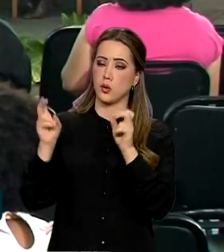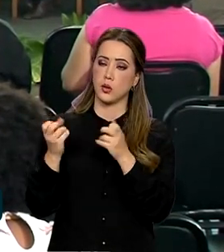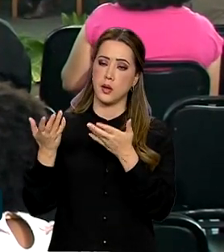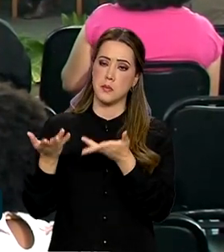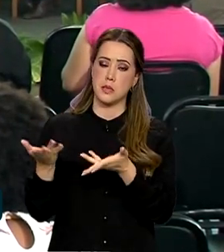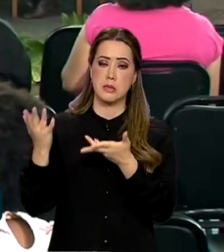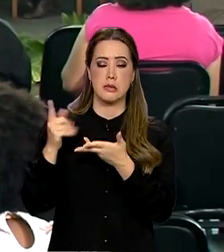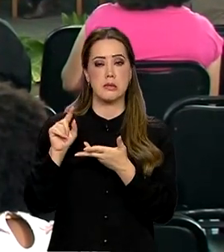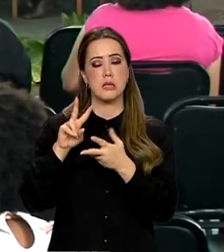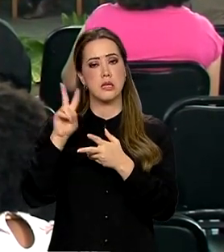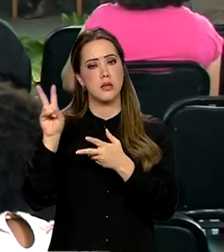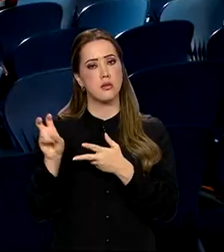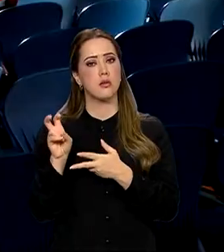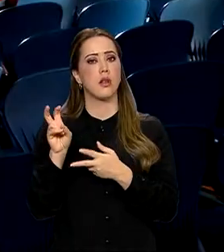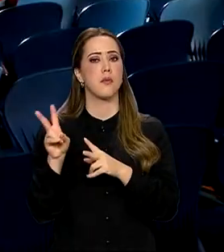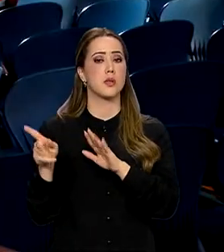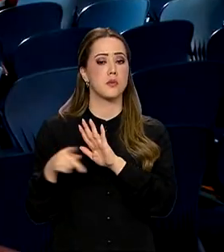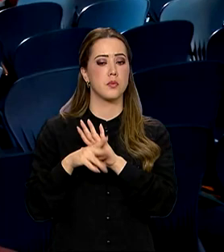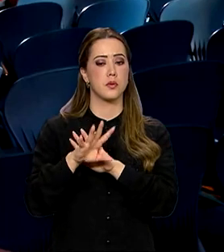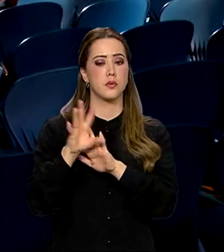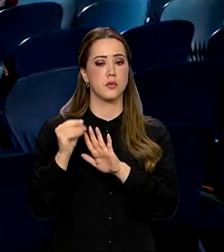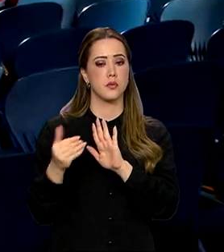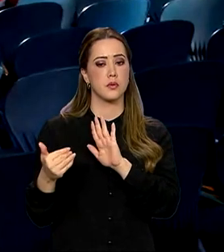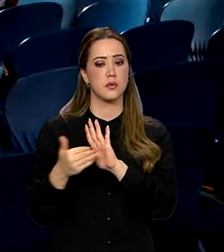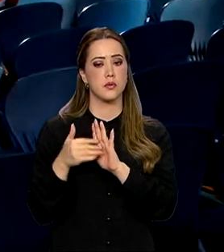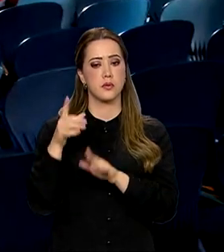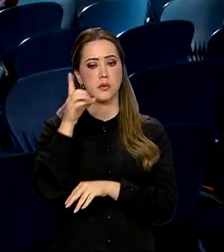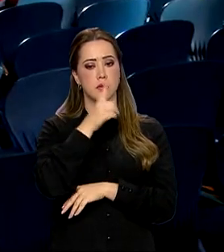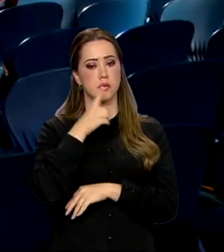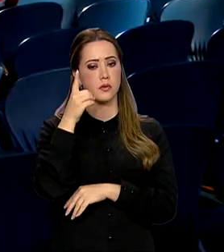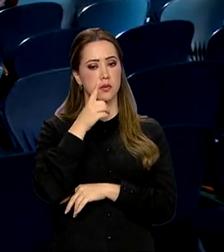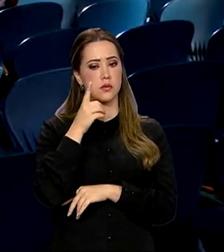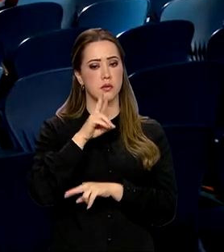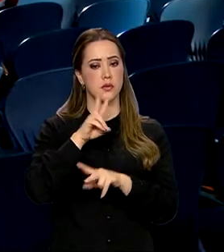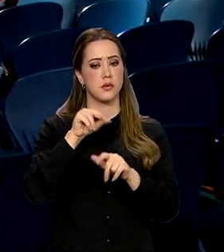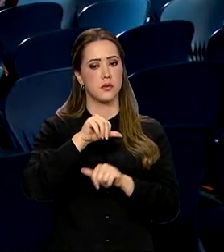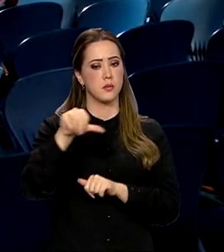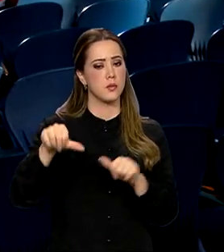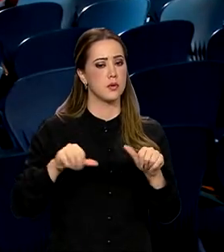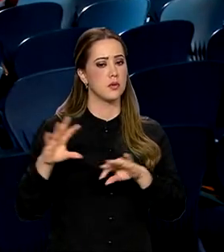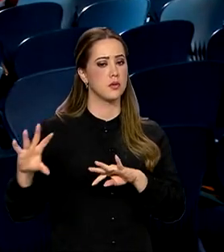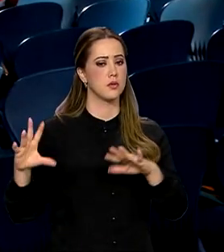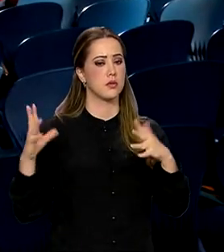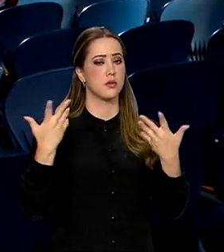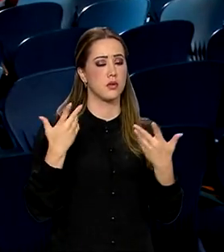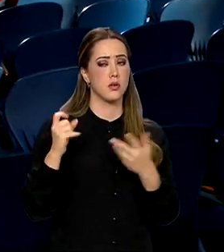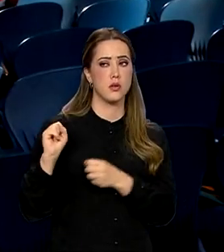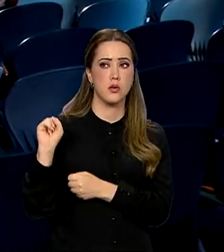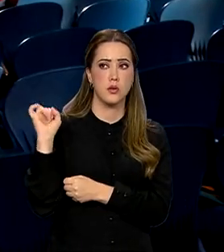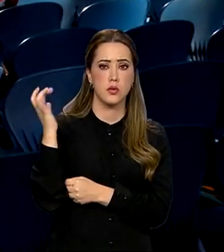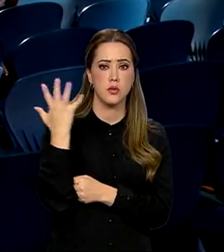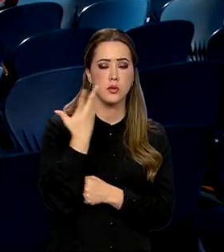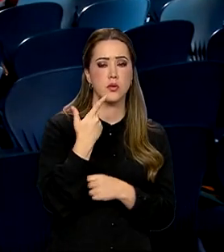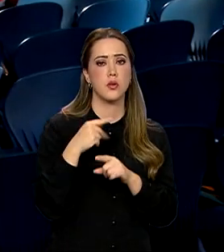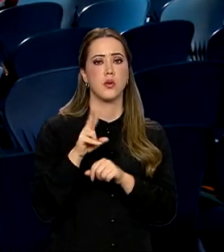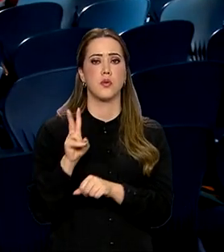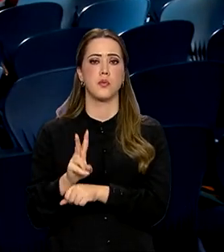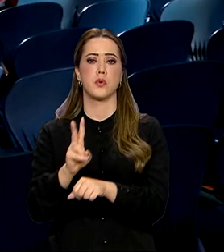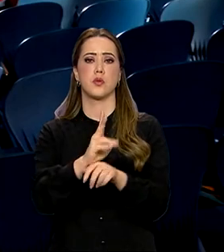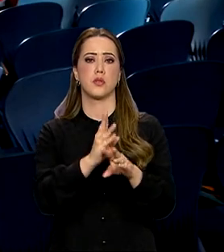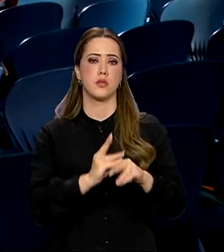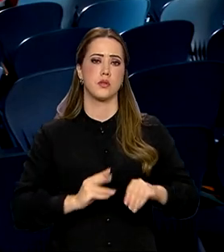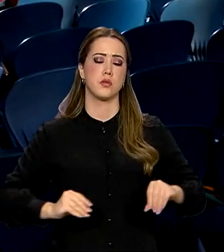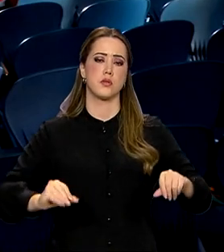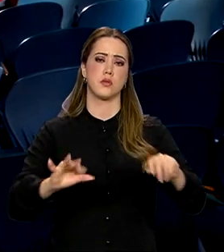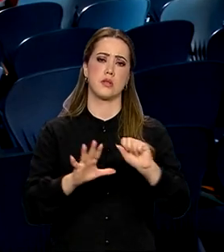envolvem a Amazônia. Até domingo, questões como mudança do clima, agroecologia, proteção do território